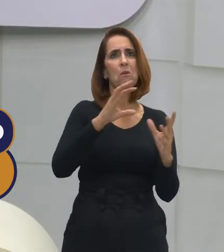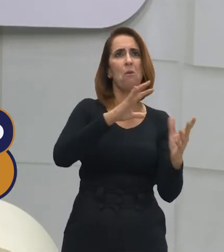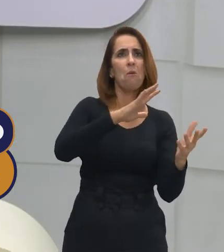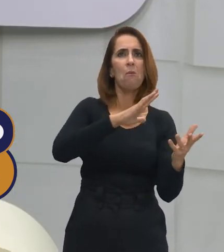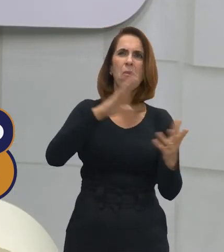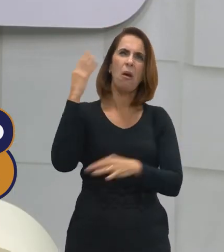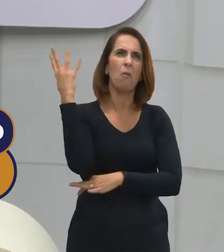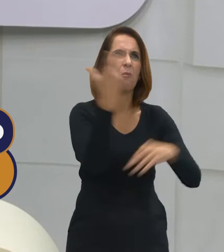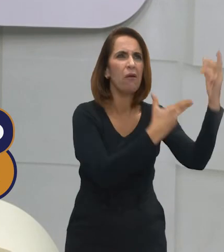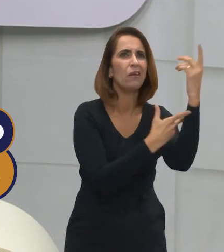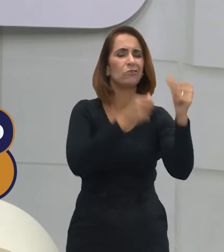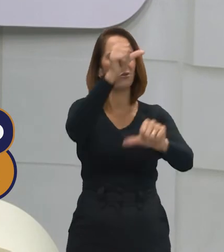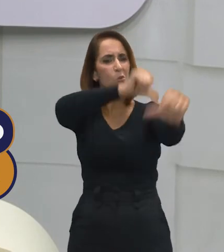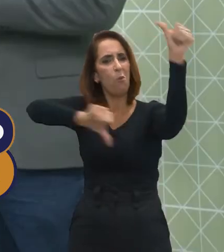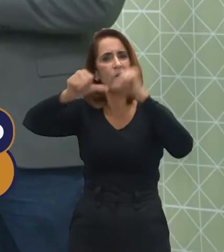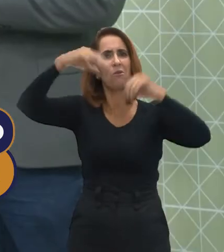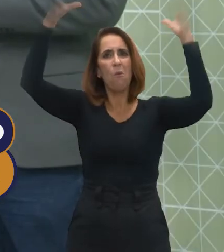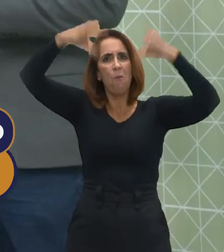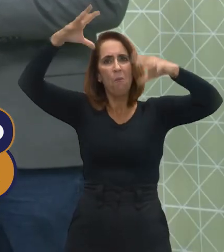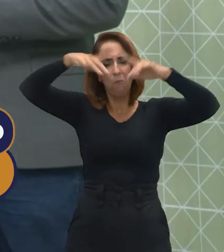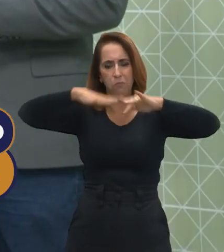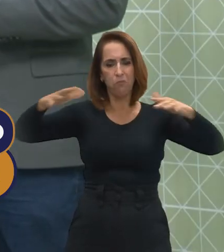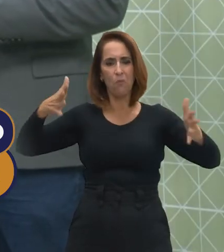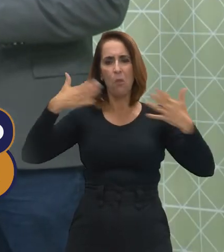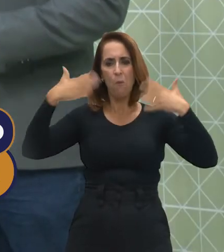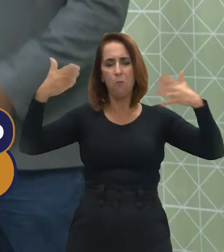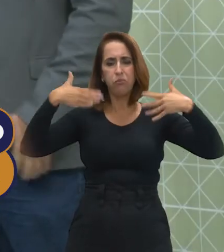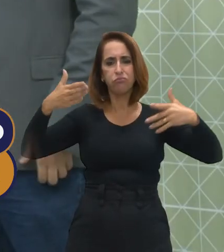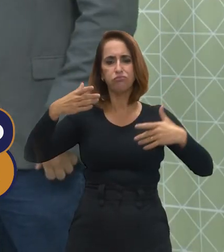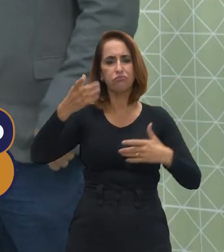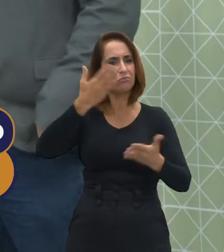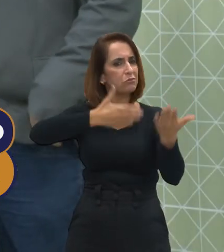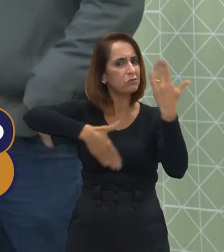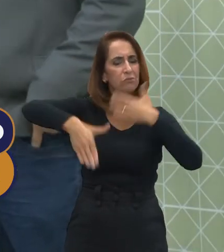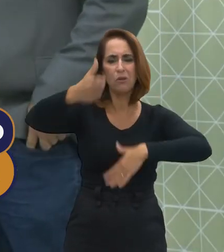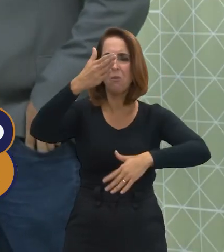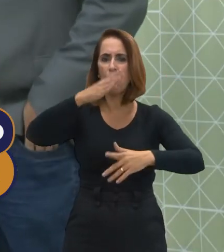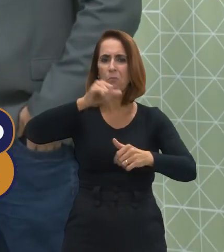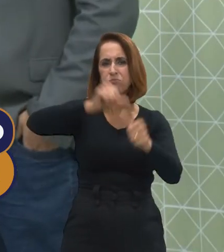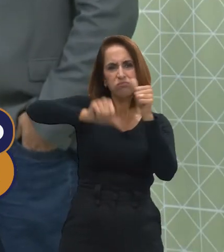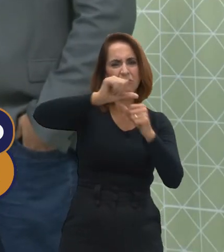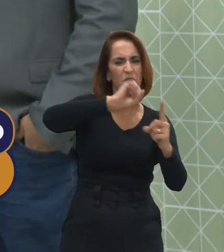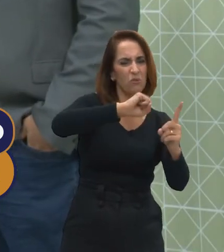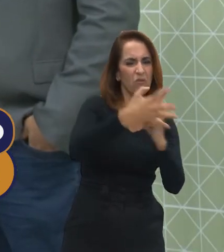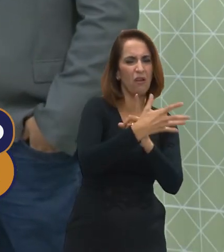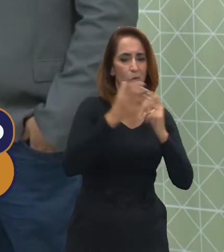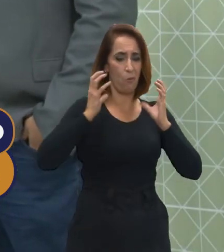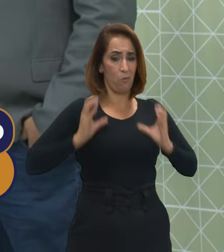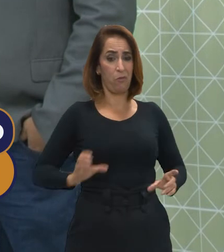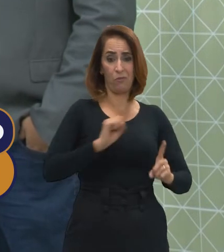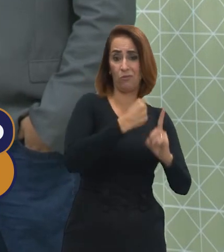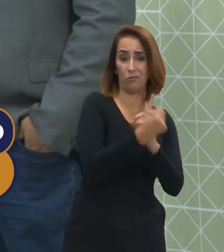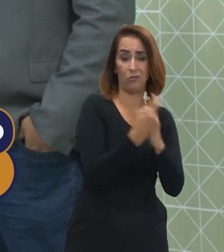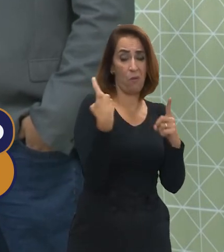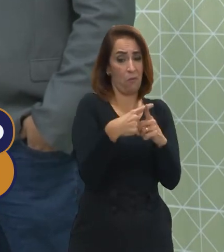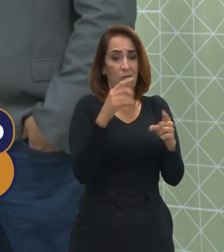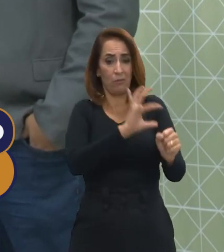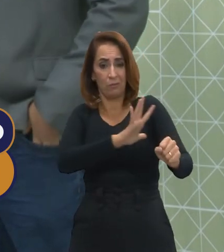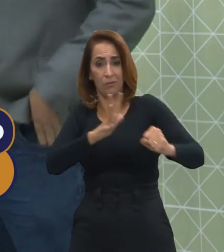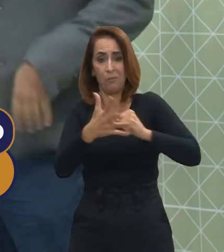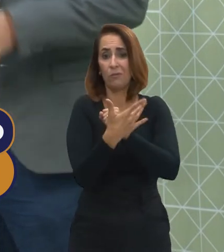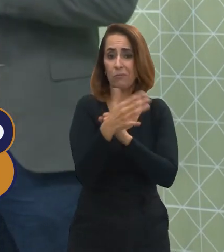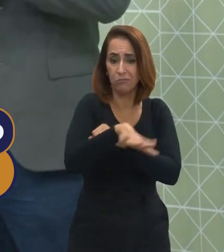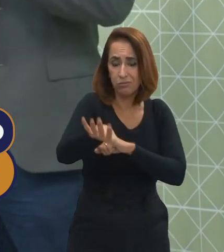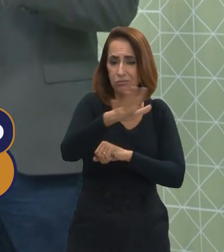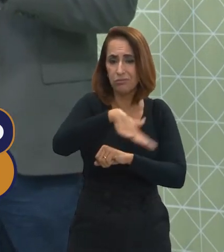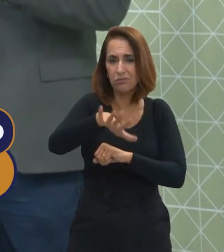ambiente, mudanças climáticas, a questão das mudanças sociais, comportamento social por causa da pandemia,